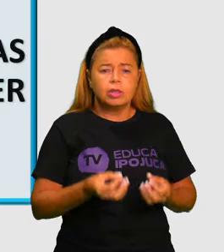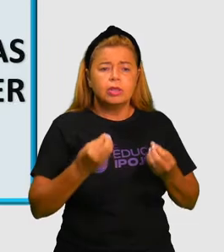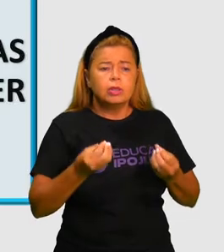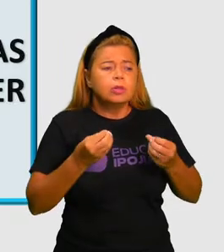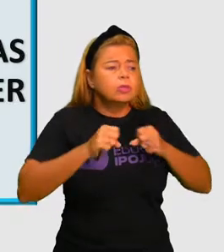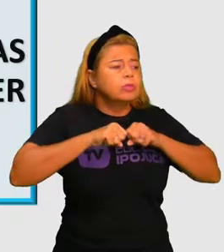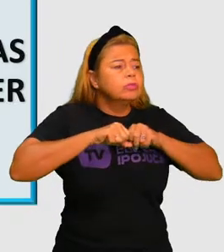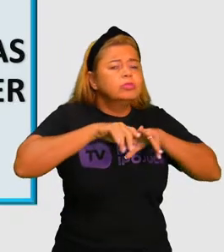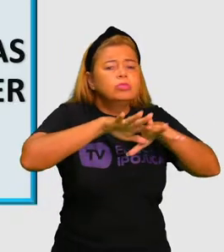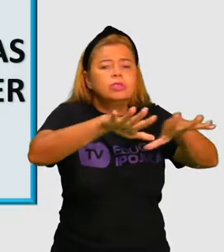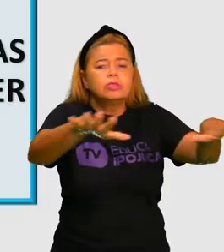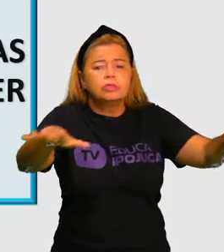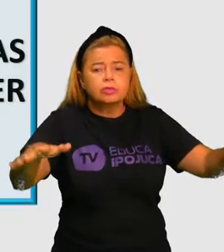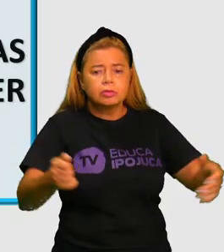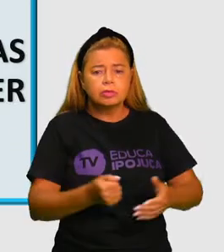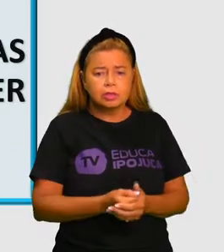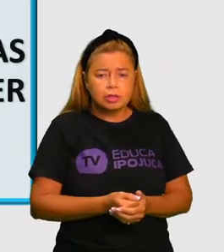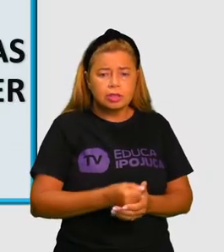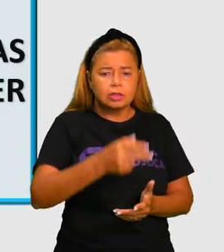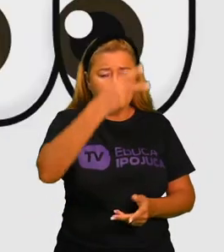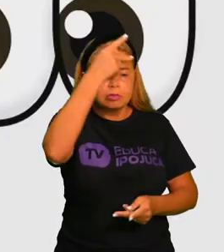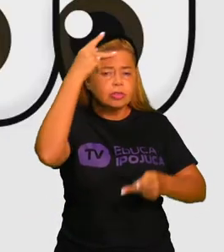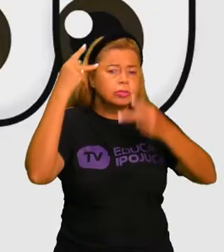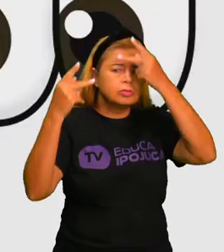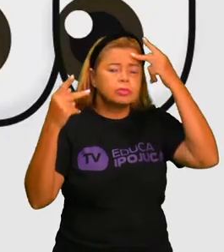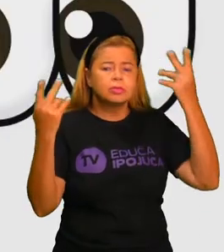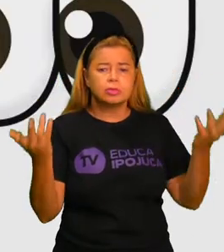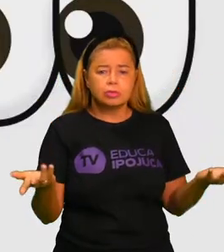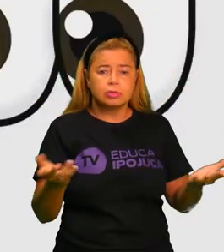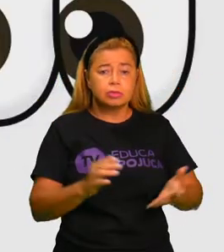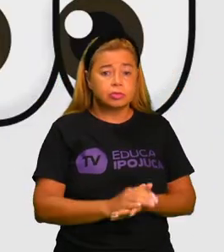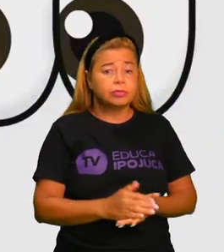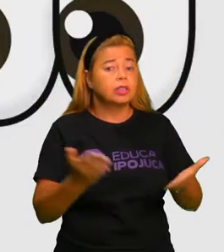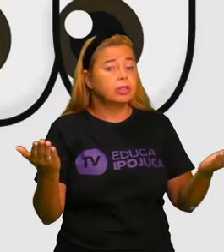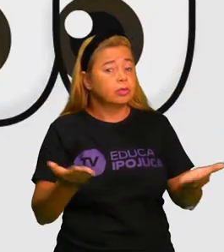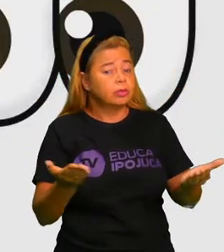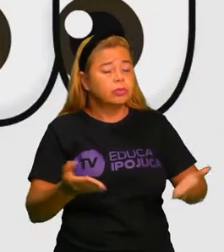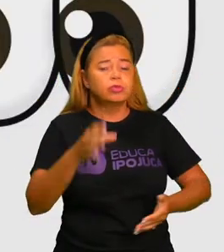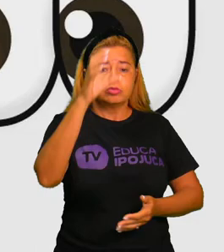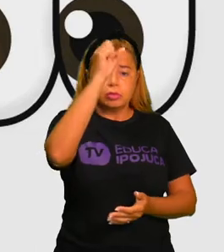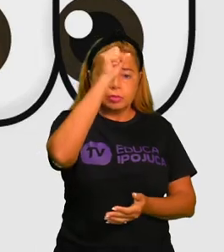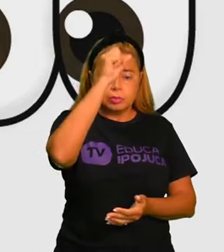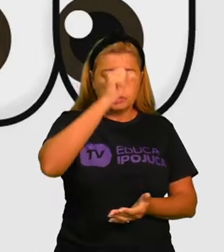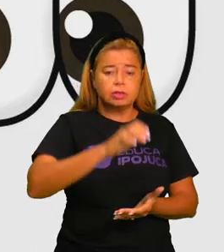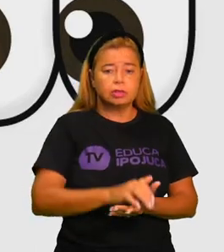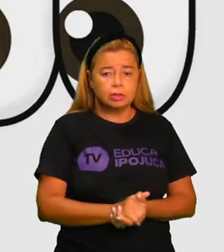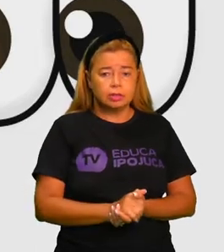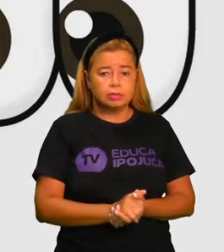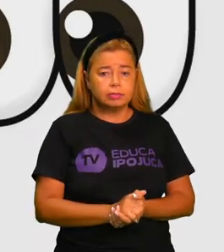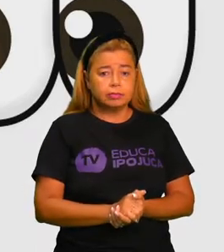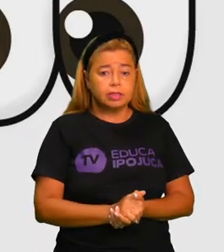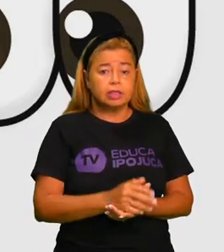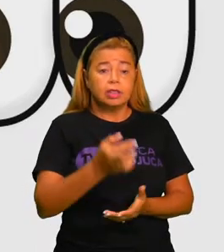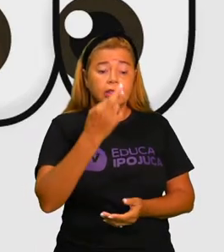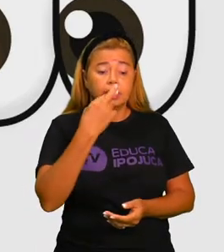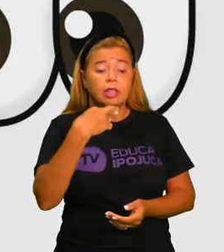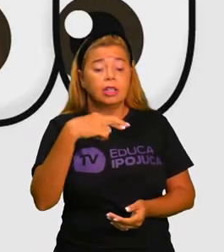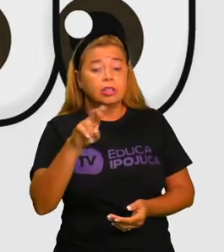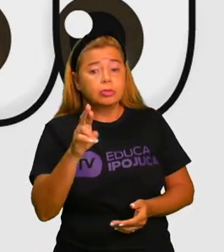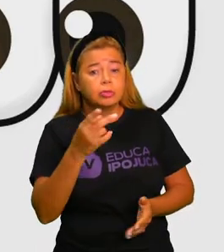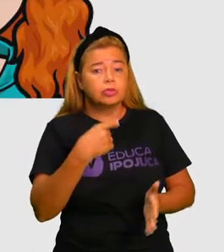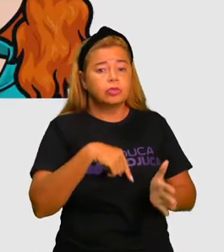entre nós. Então a gente vai estudar um pouquinho sobre isso. Vamos ver agora as respostas para cada uma dessas